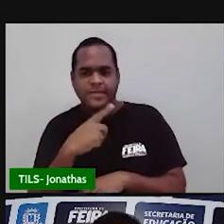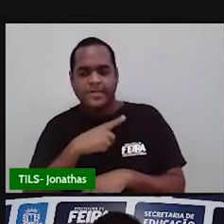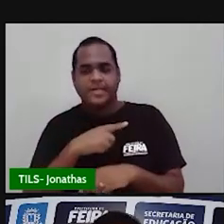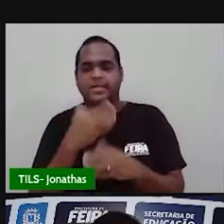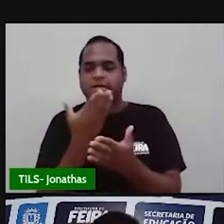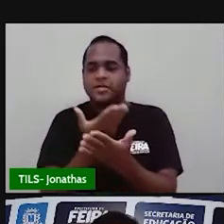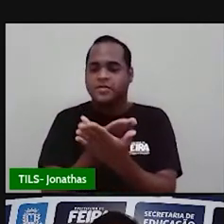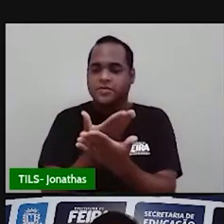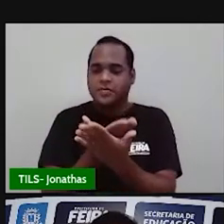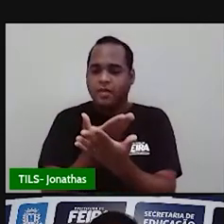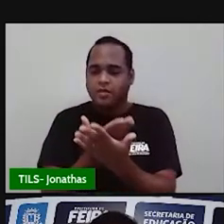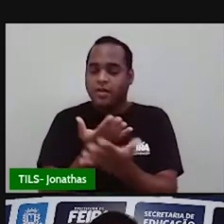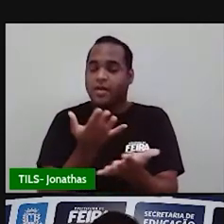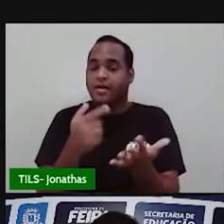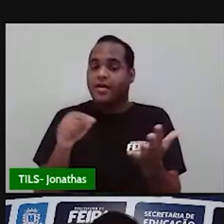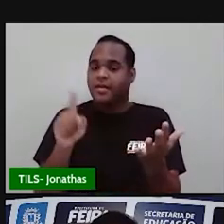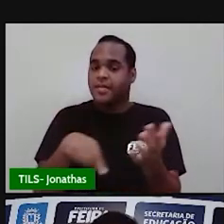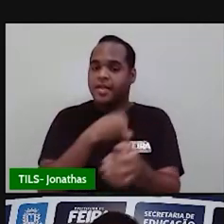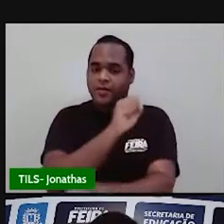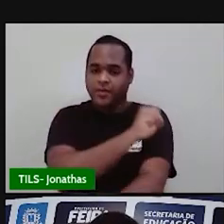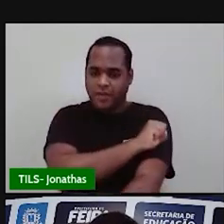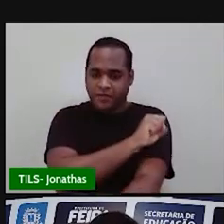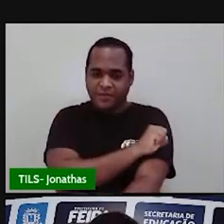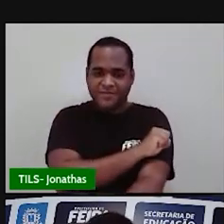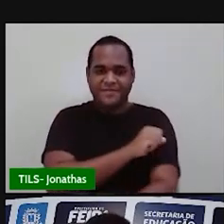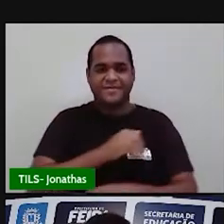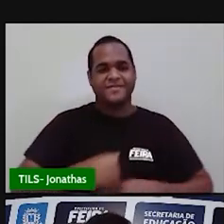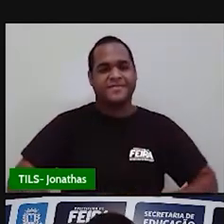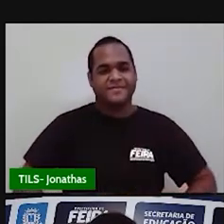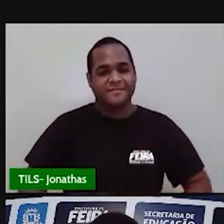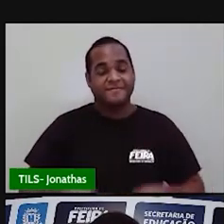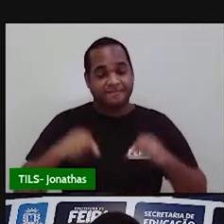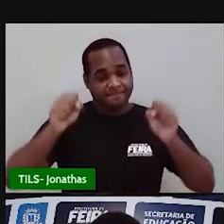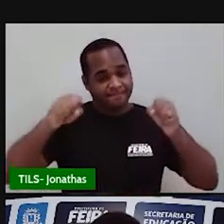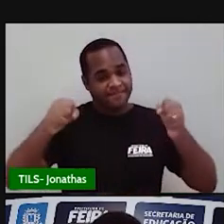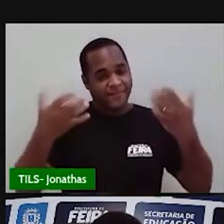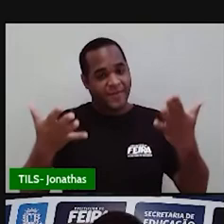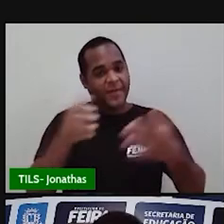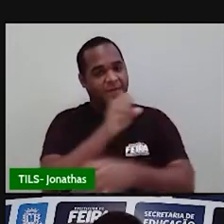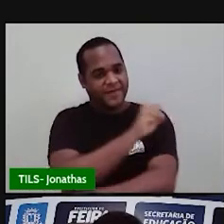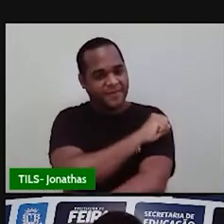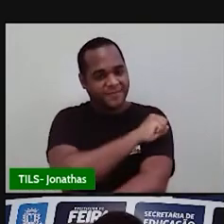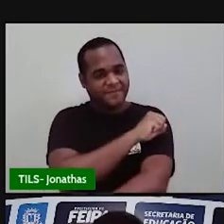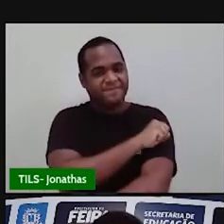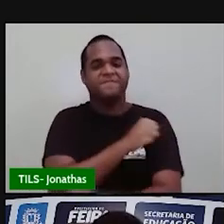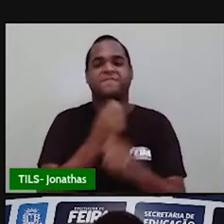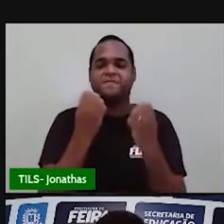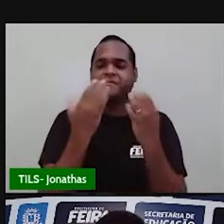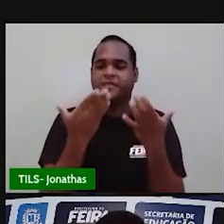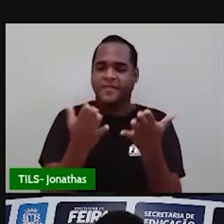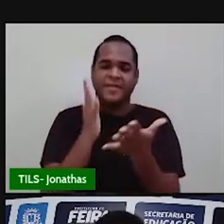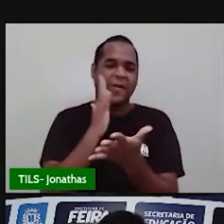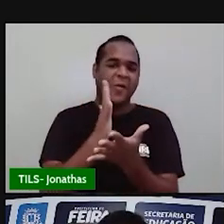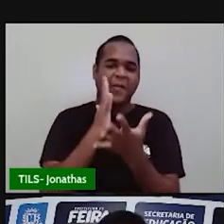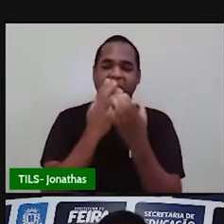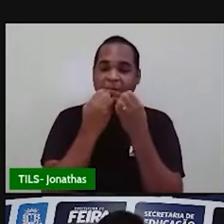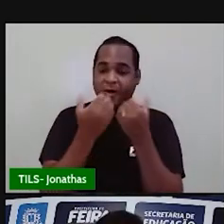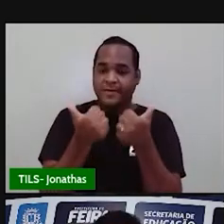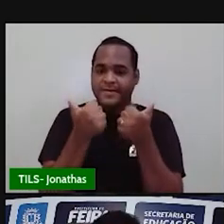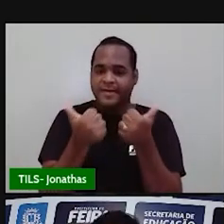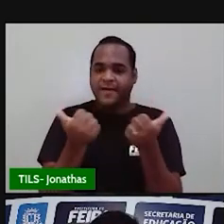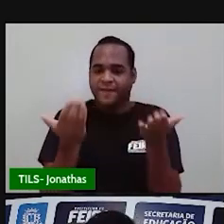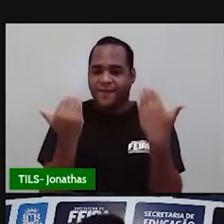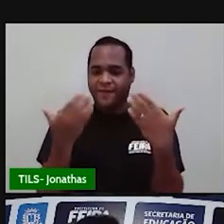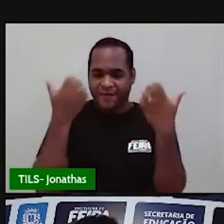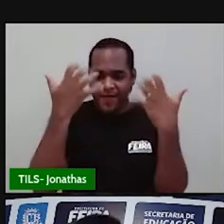é estudante do oitavo ano. Pois é, oitavo ano. Que bacana, né? Bom, vamos lá, aquele